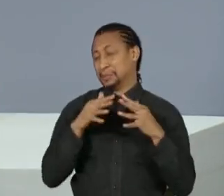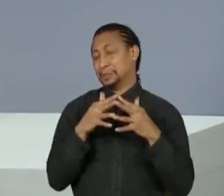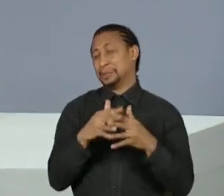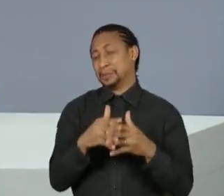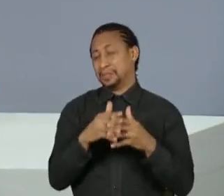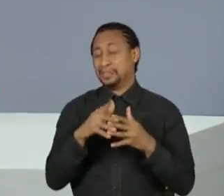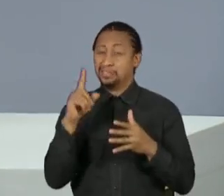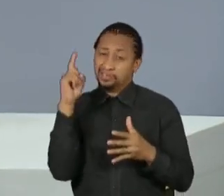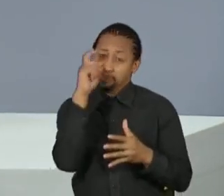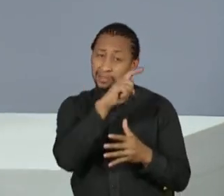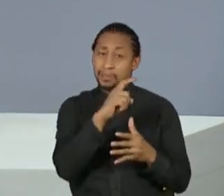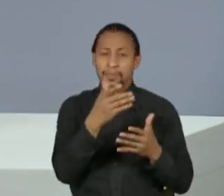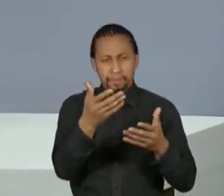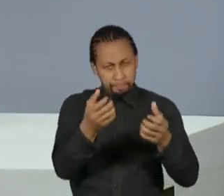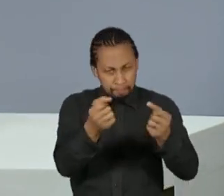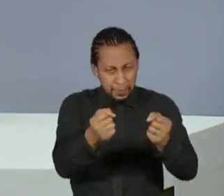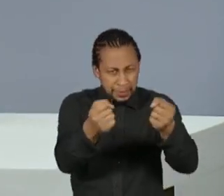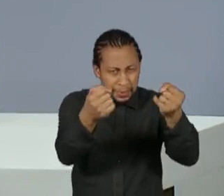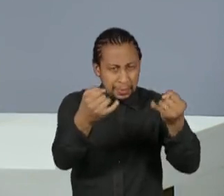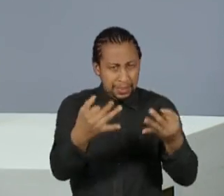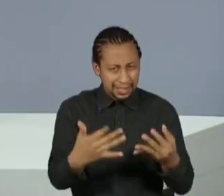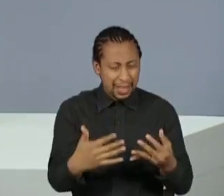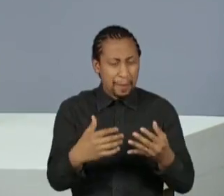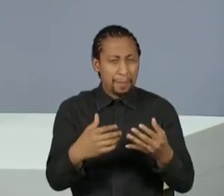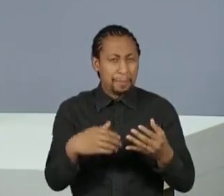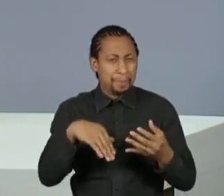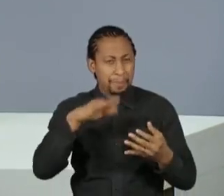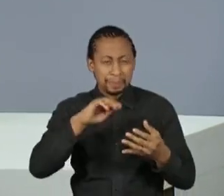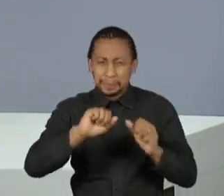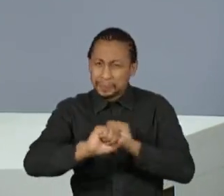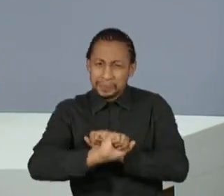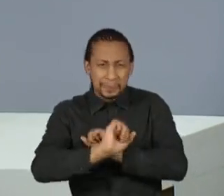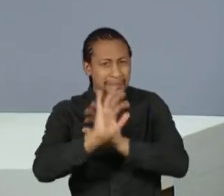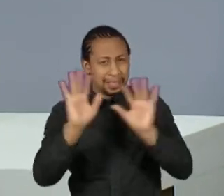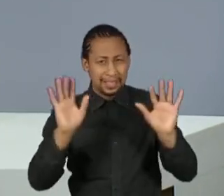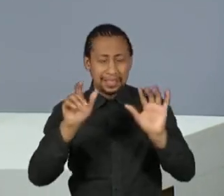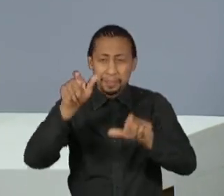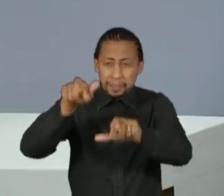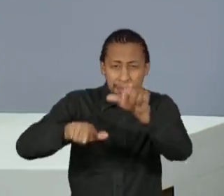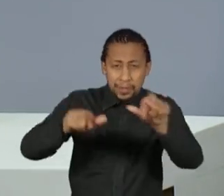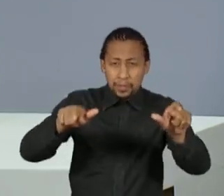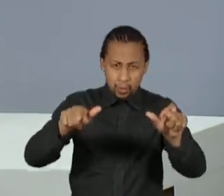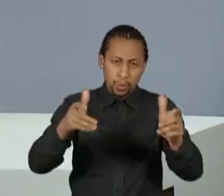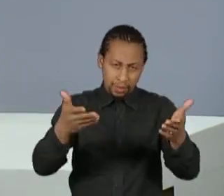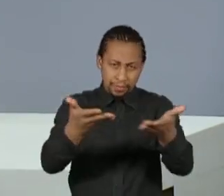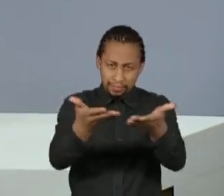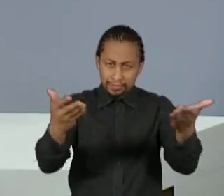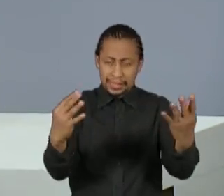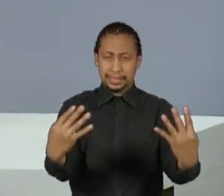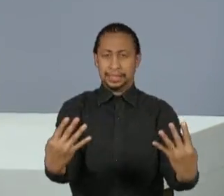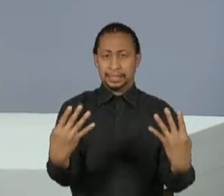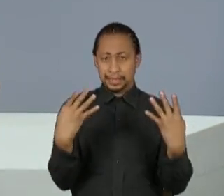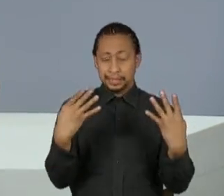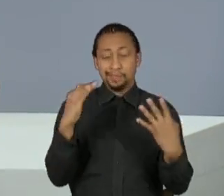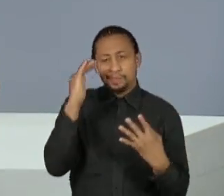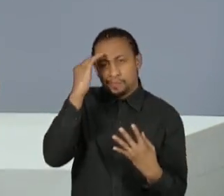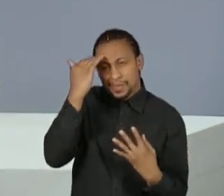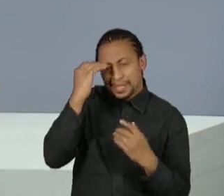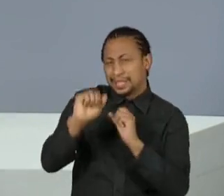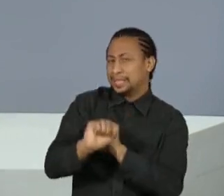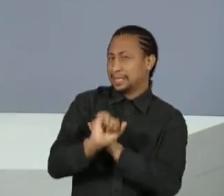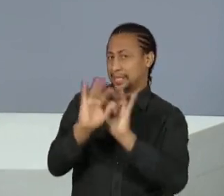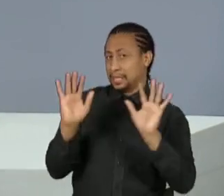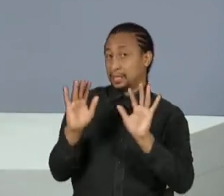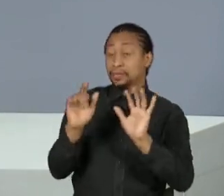falasse um pouco, um pouco mais, elaborasse um pouco mais esse raciocínio para as pessoas que estão assistindo e que ainda não se deram conta